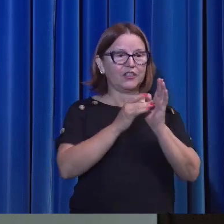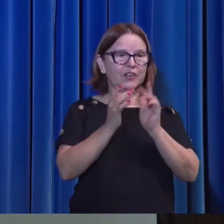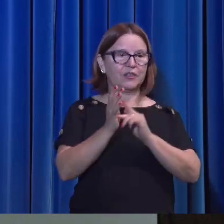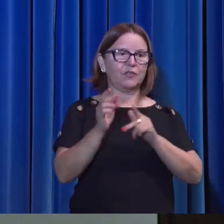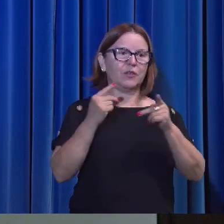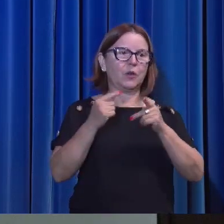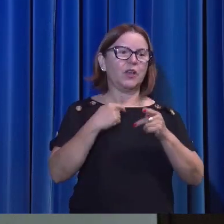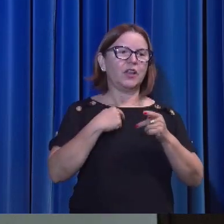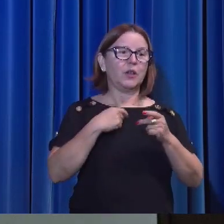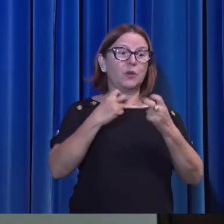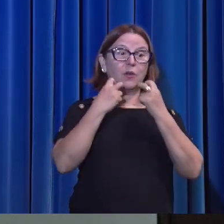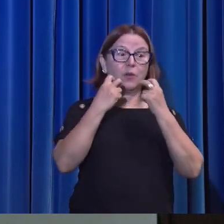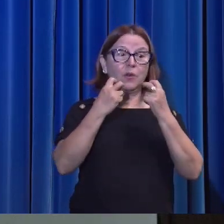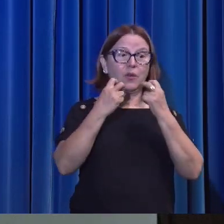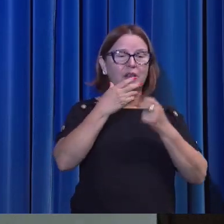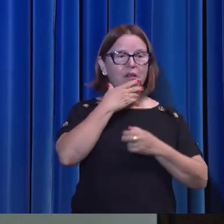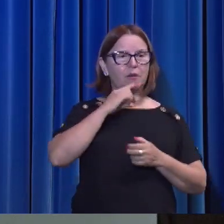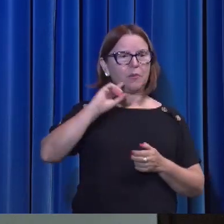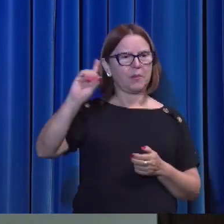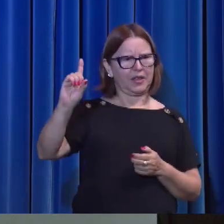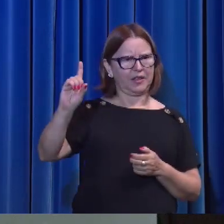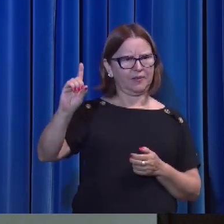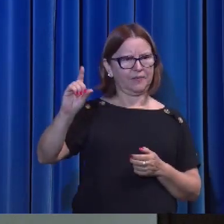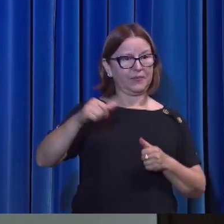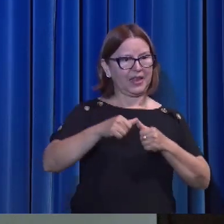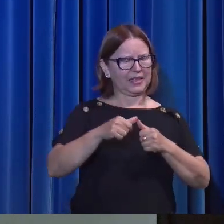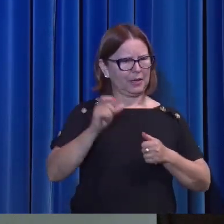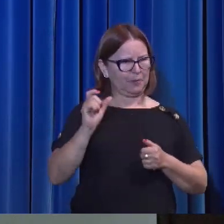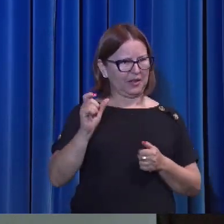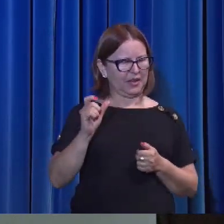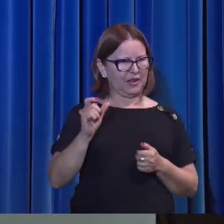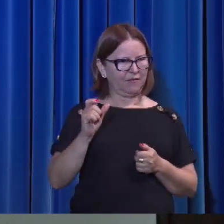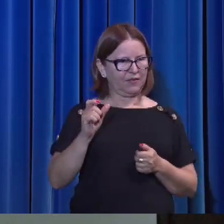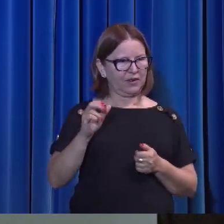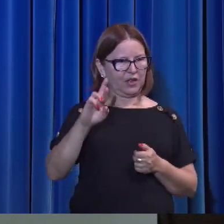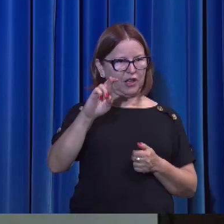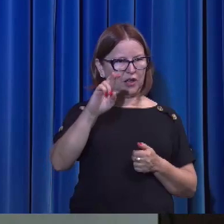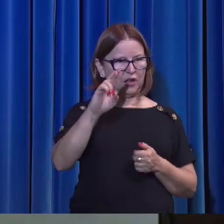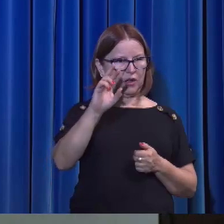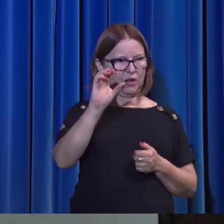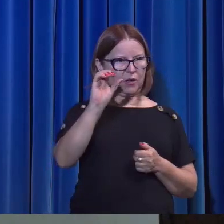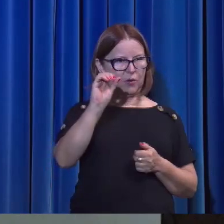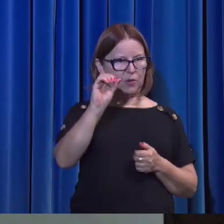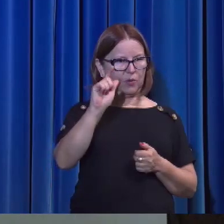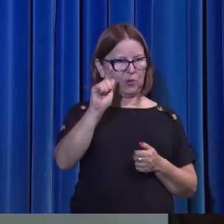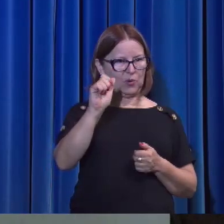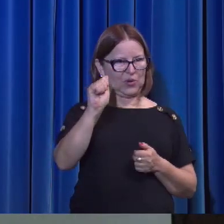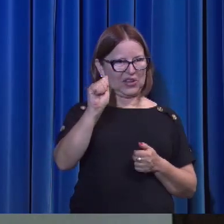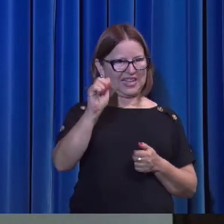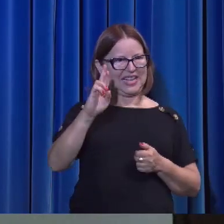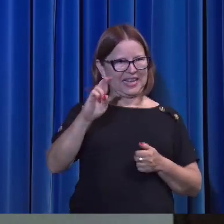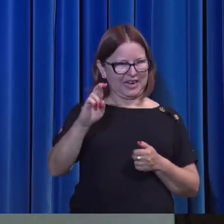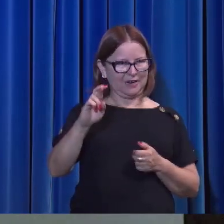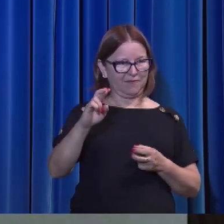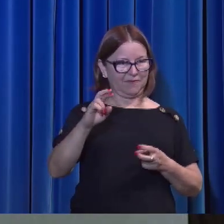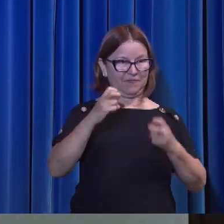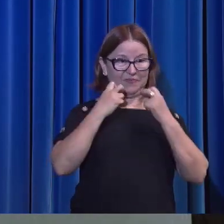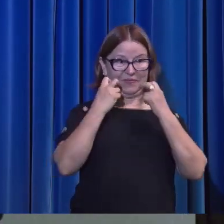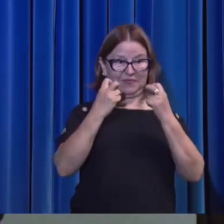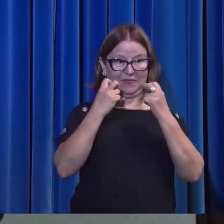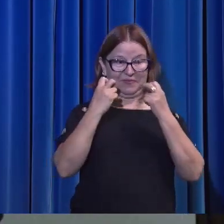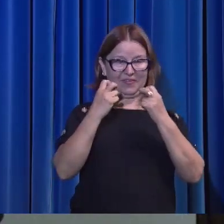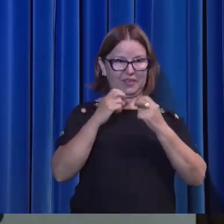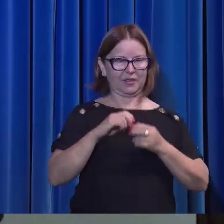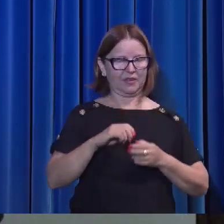Pai. Esta palavra que rogarei no grego não é